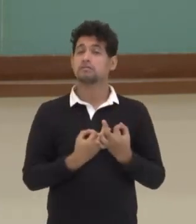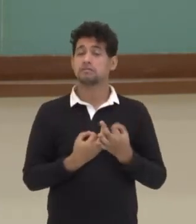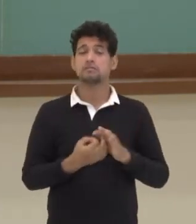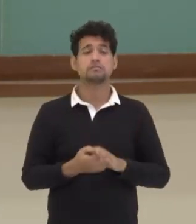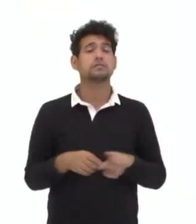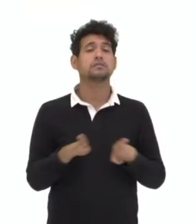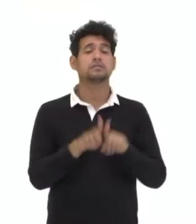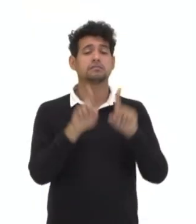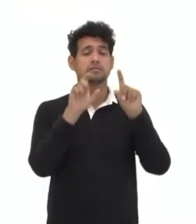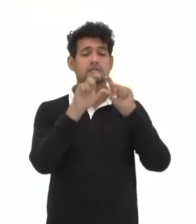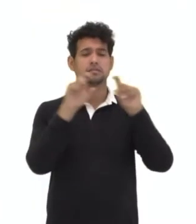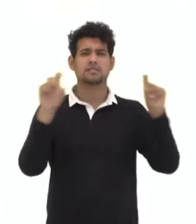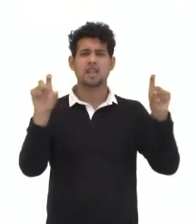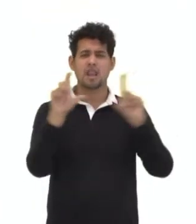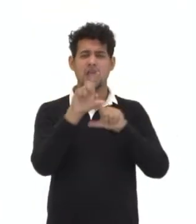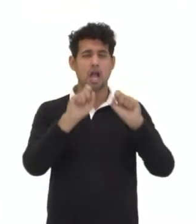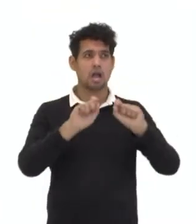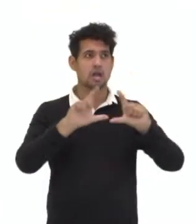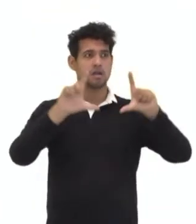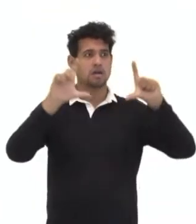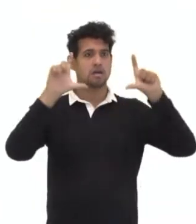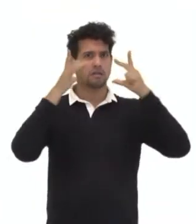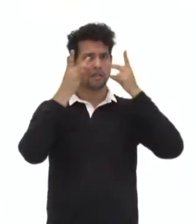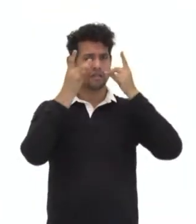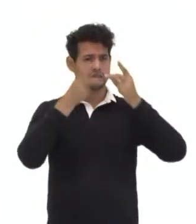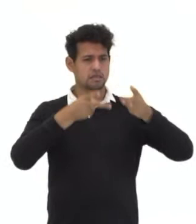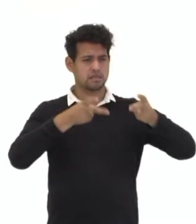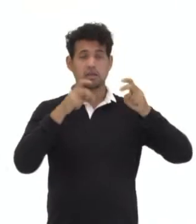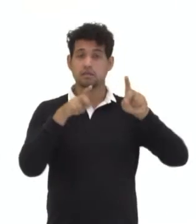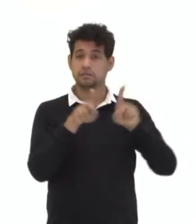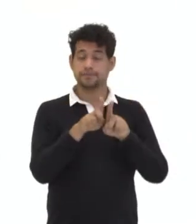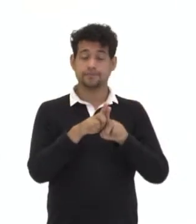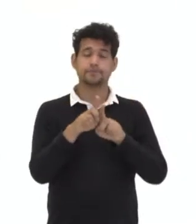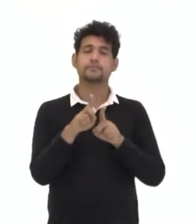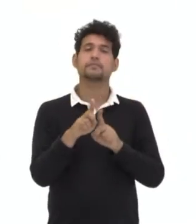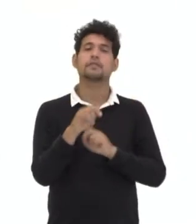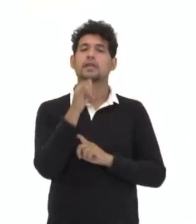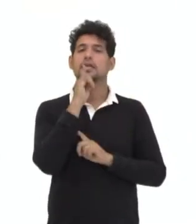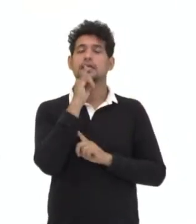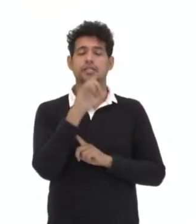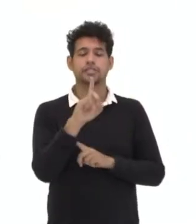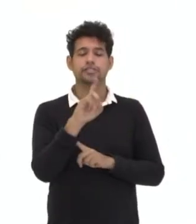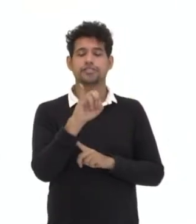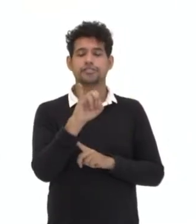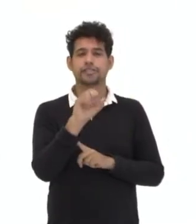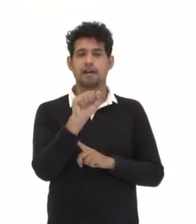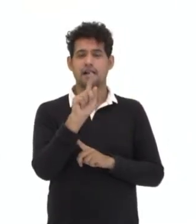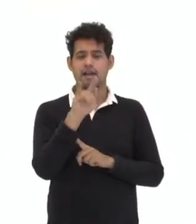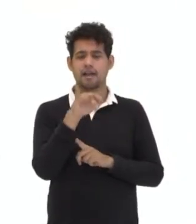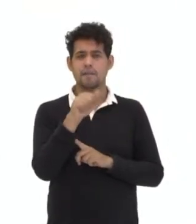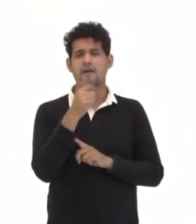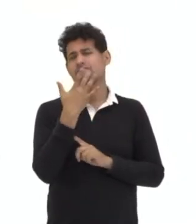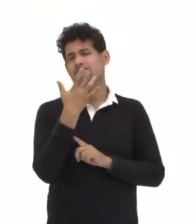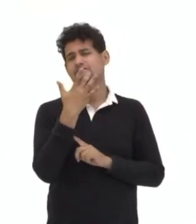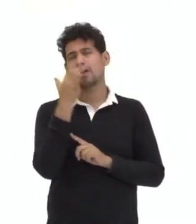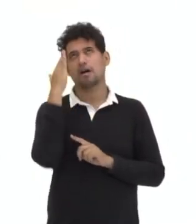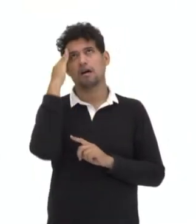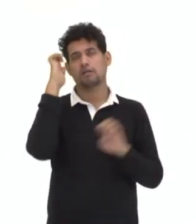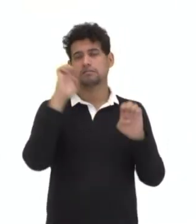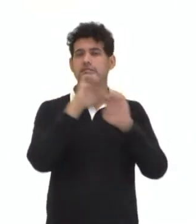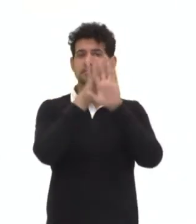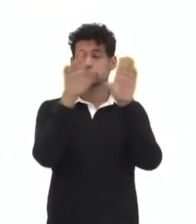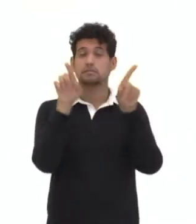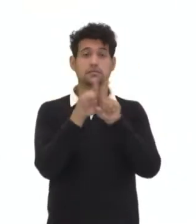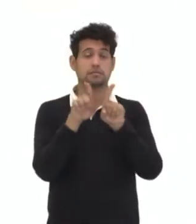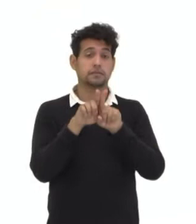Títulos, letras grandes e chamativas, diagramas e diagramação fácil de entender e